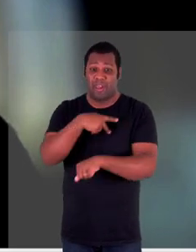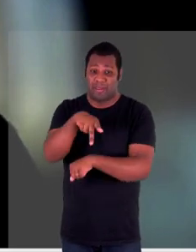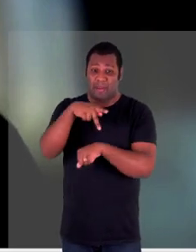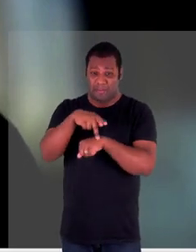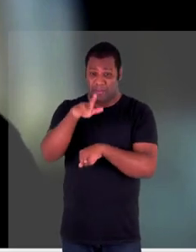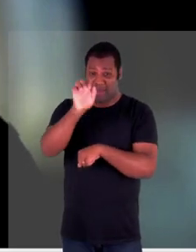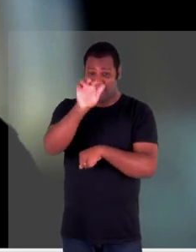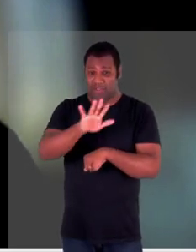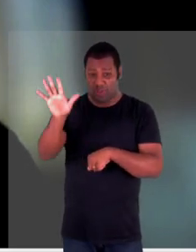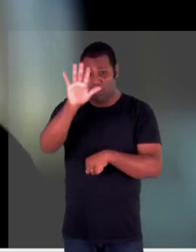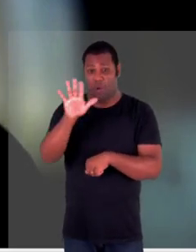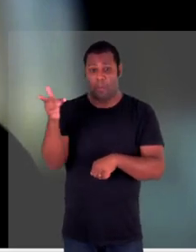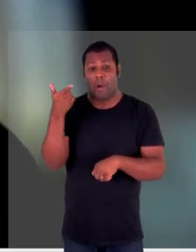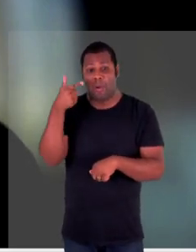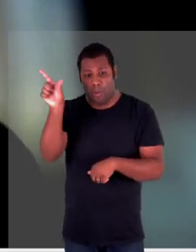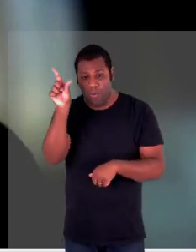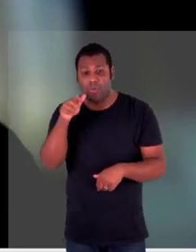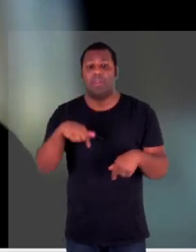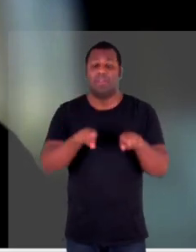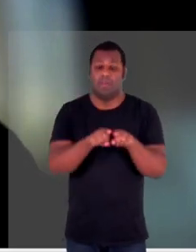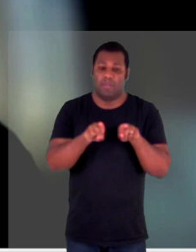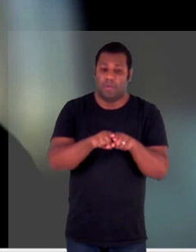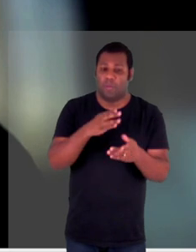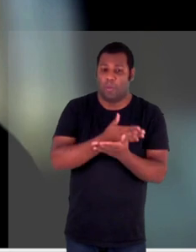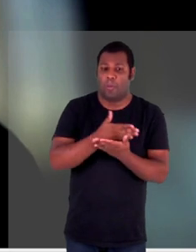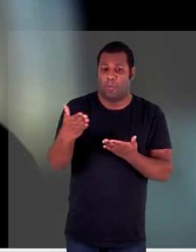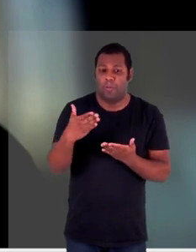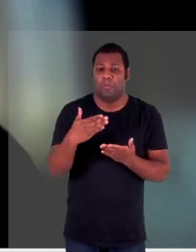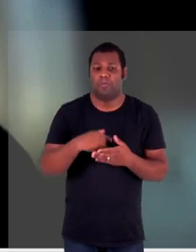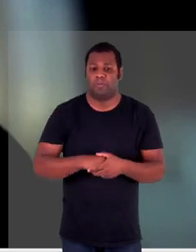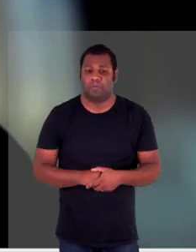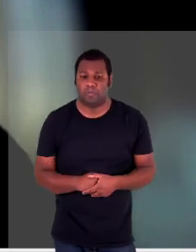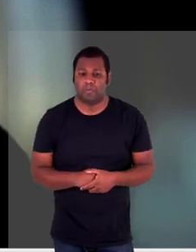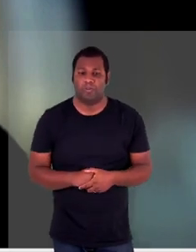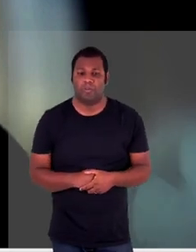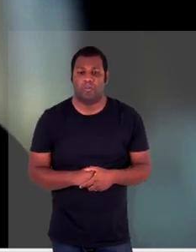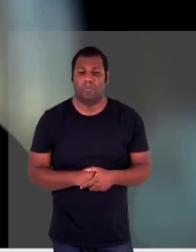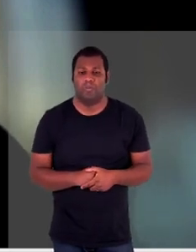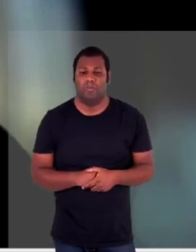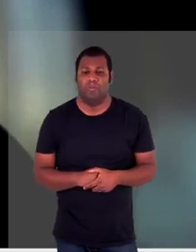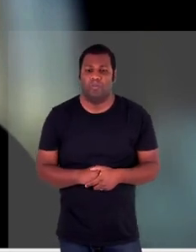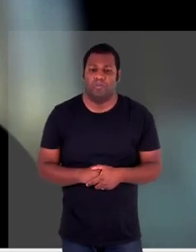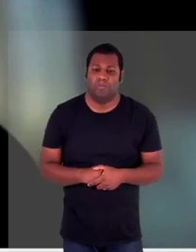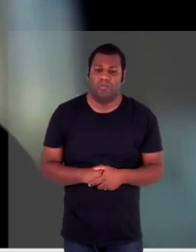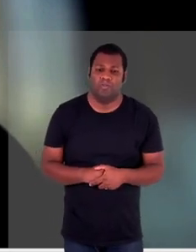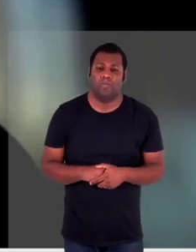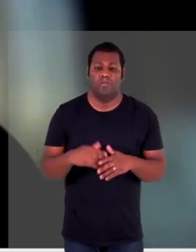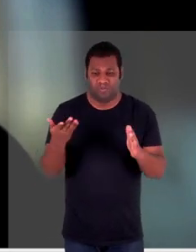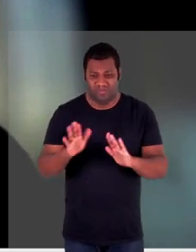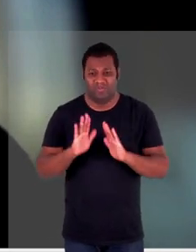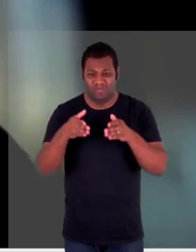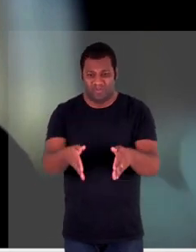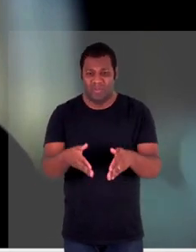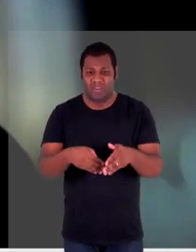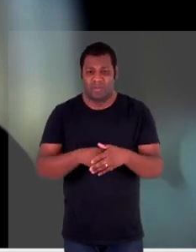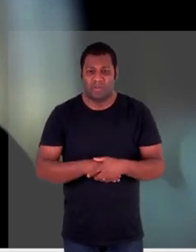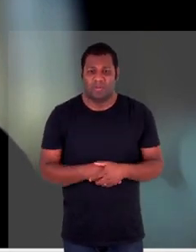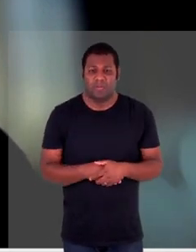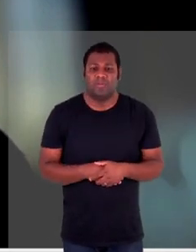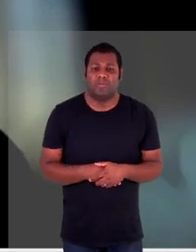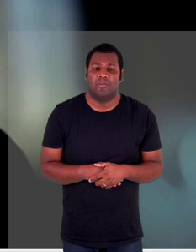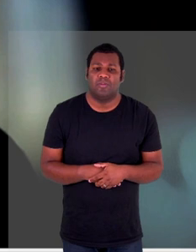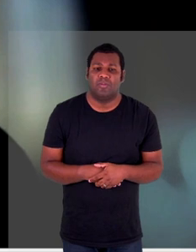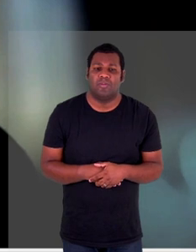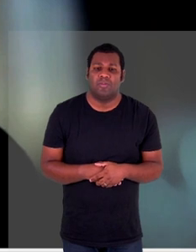Schengen mas também começamos a trabalhar um pouco mais ao leste então cada vez que a gente atuava ia seguindo mais